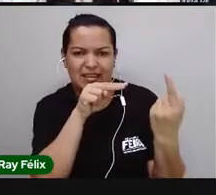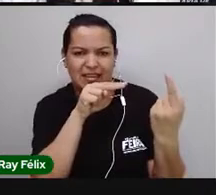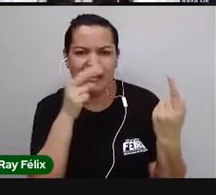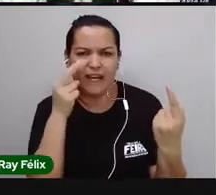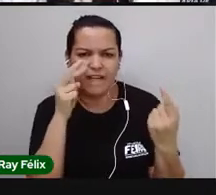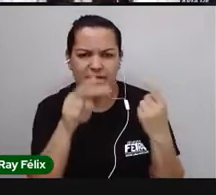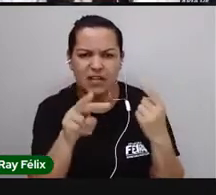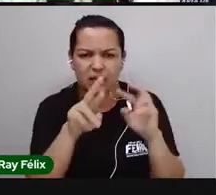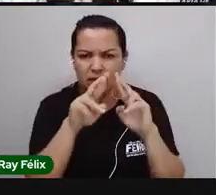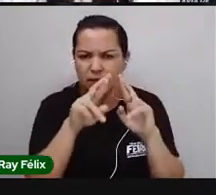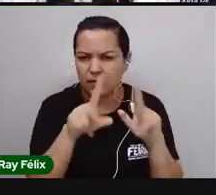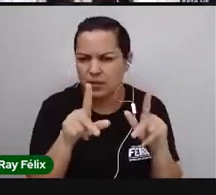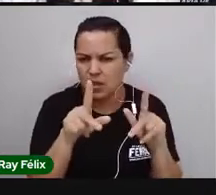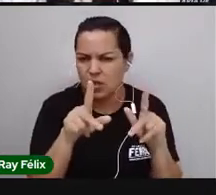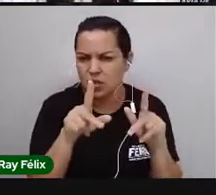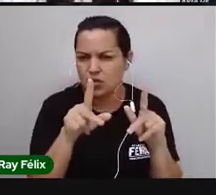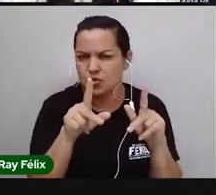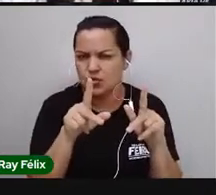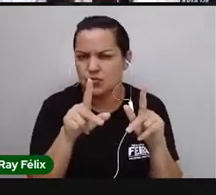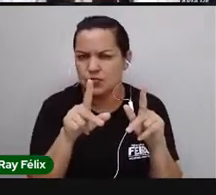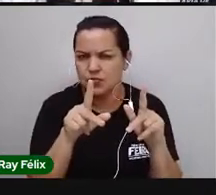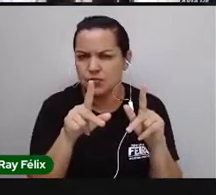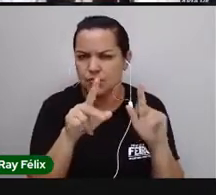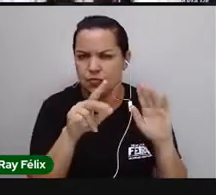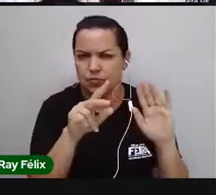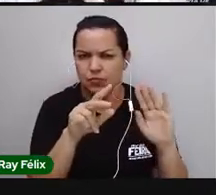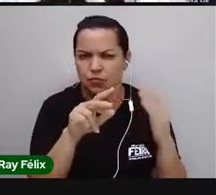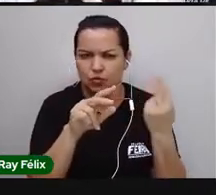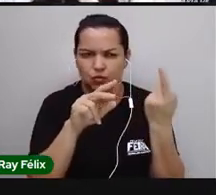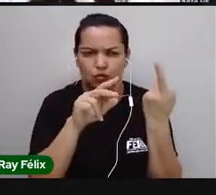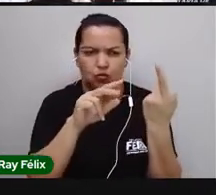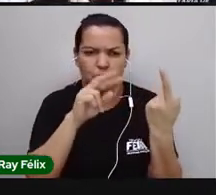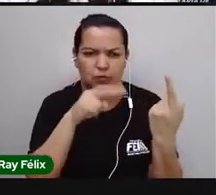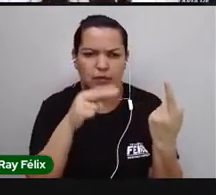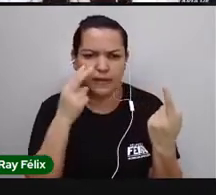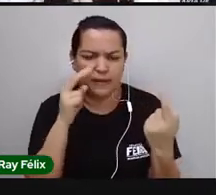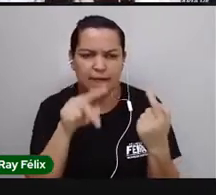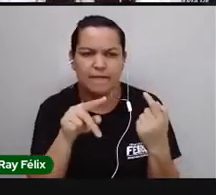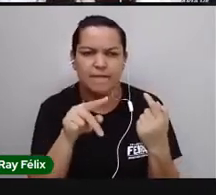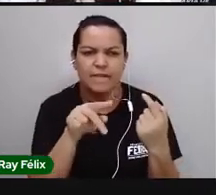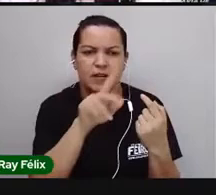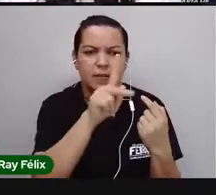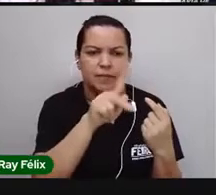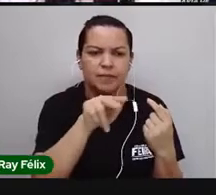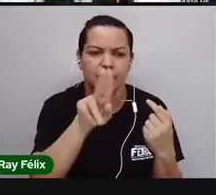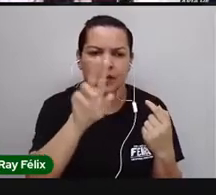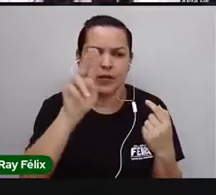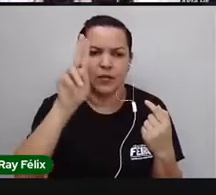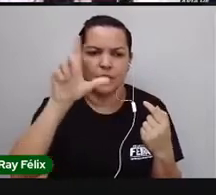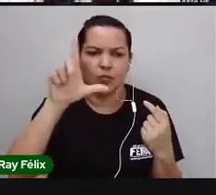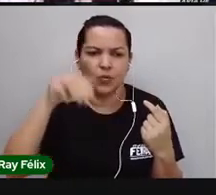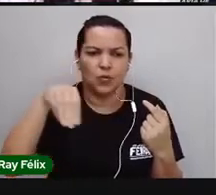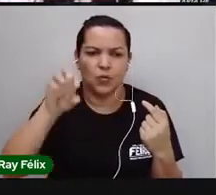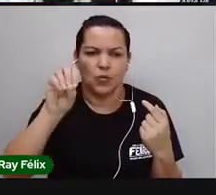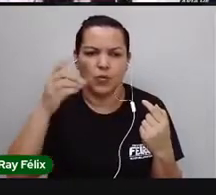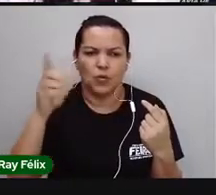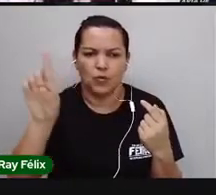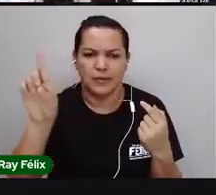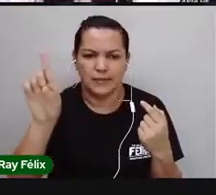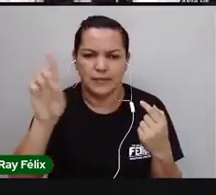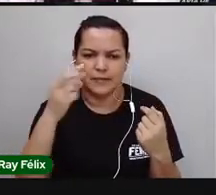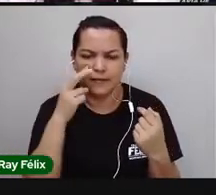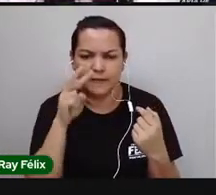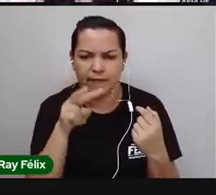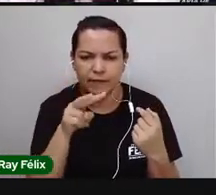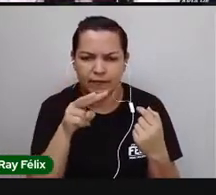diferente os nossos órgãos. Veja bem. Vemos os nossos pulmões e, se a gente